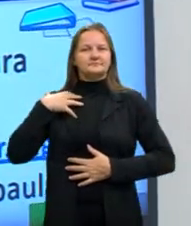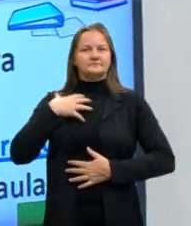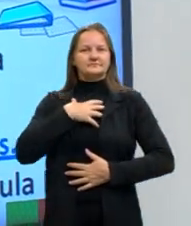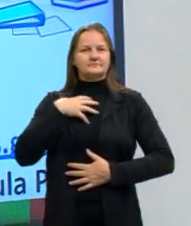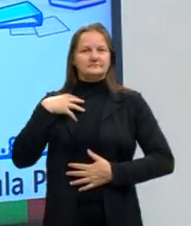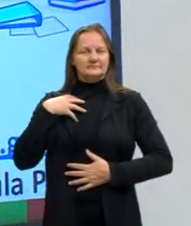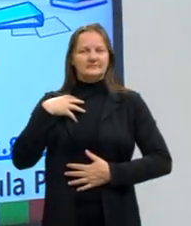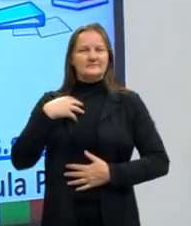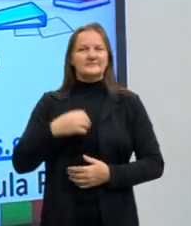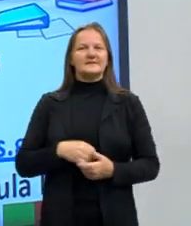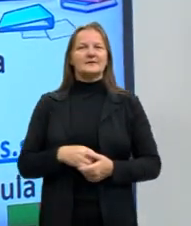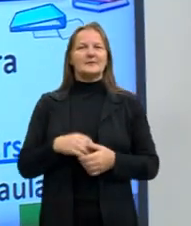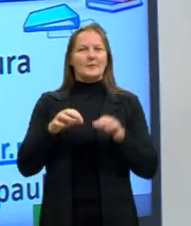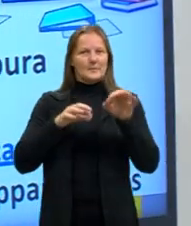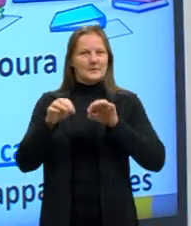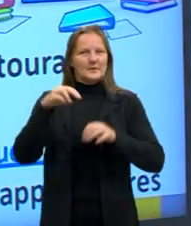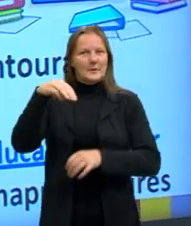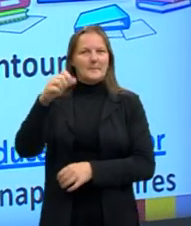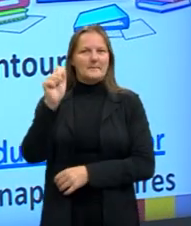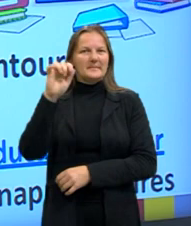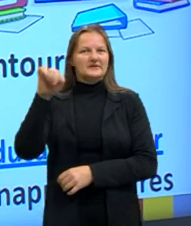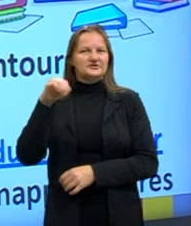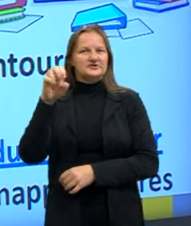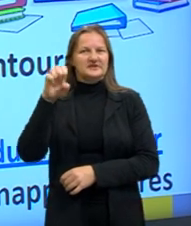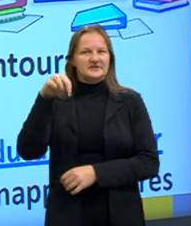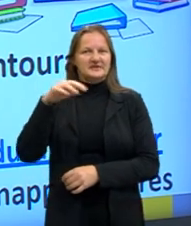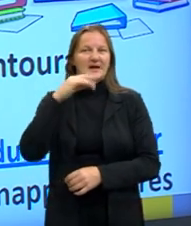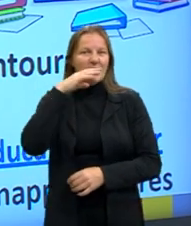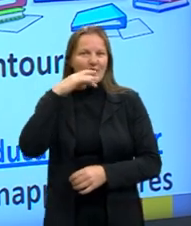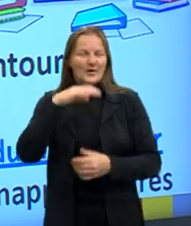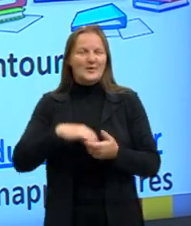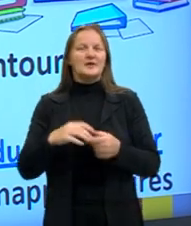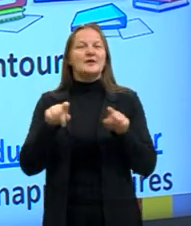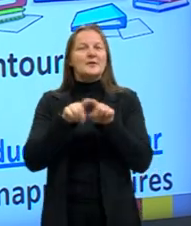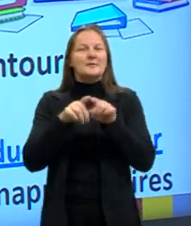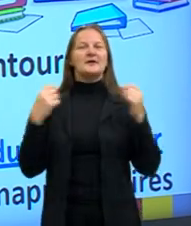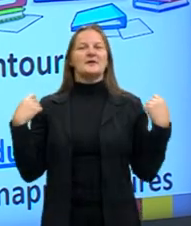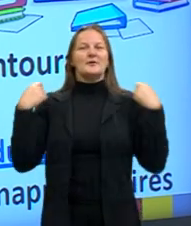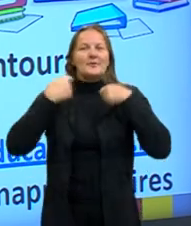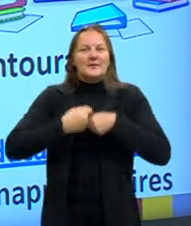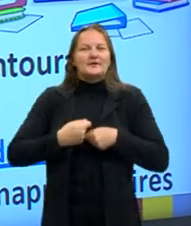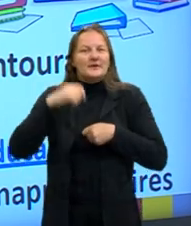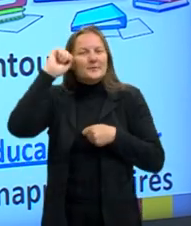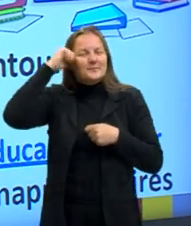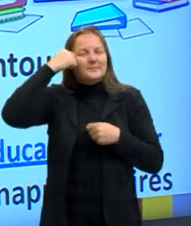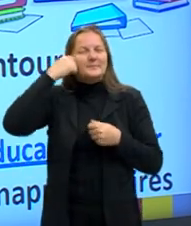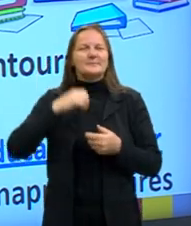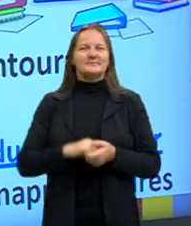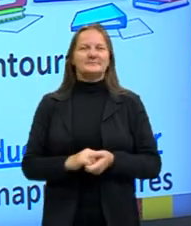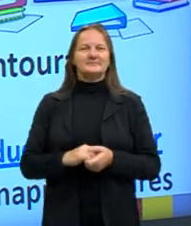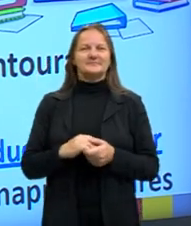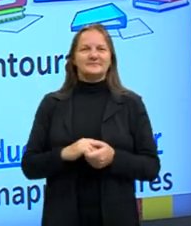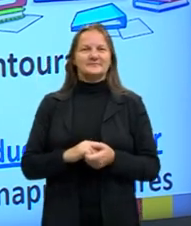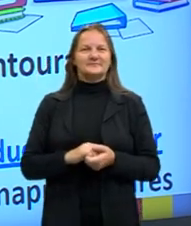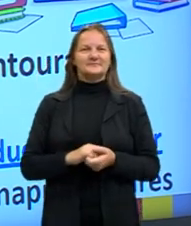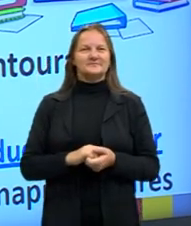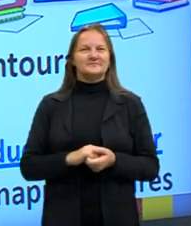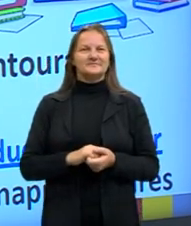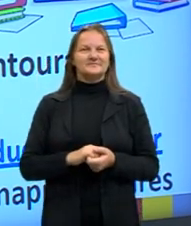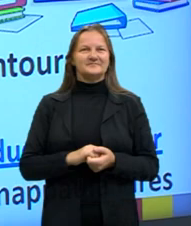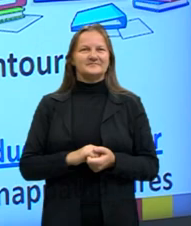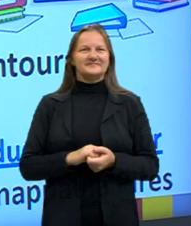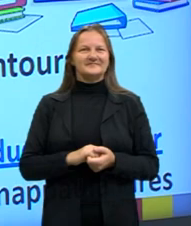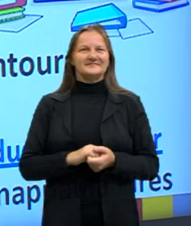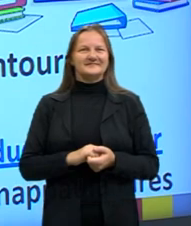camiseta do projeto, na cor magenta, e também um casaco preto sobre ela. En